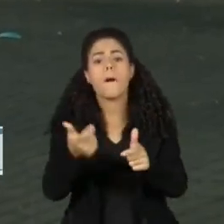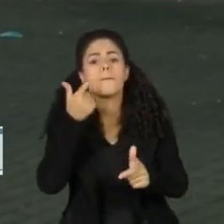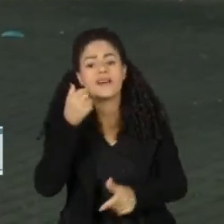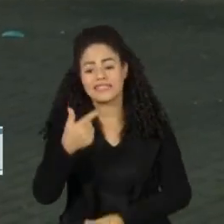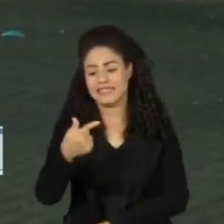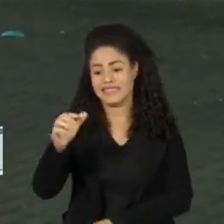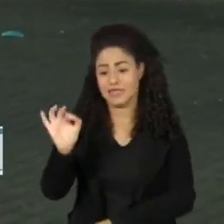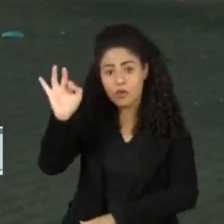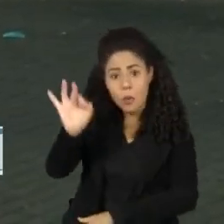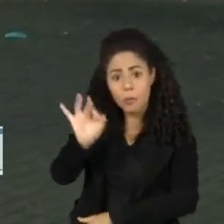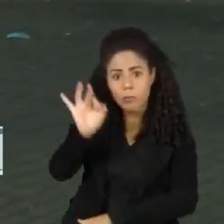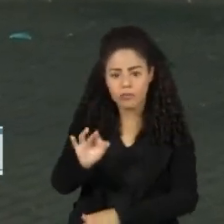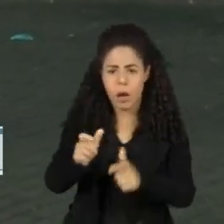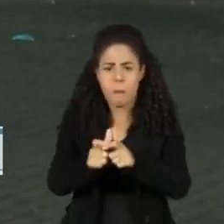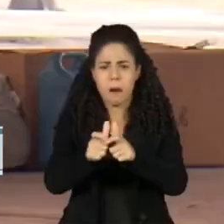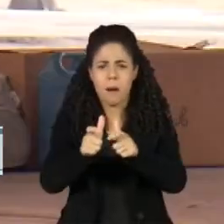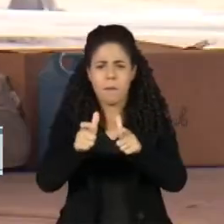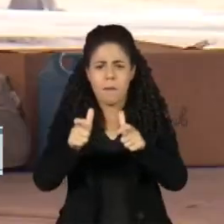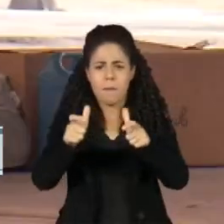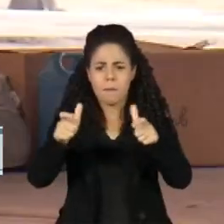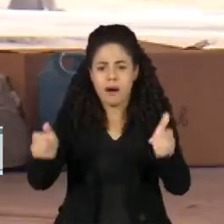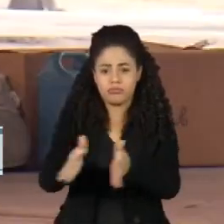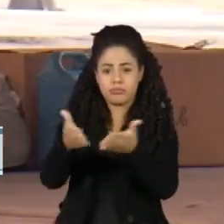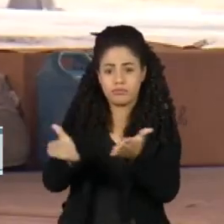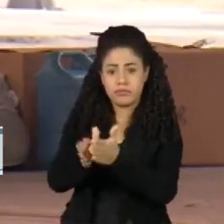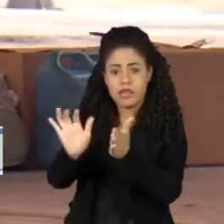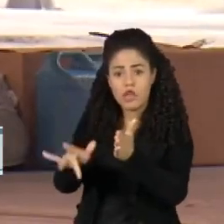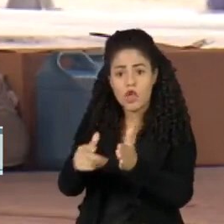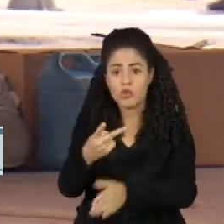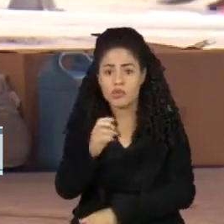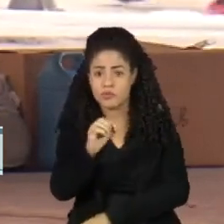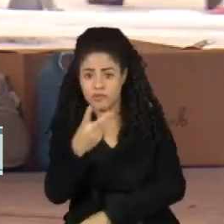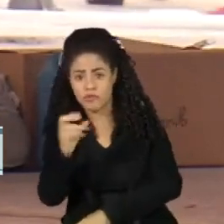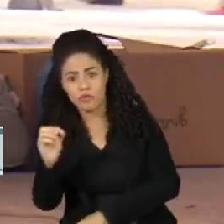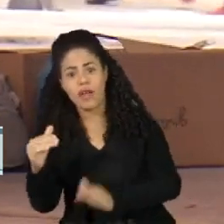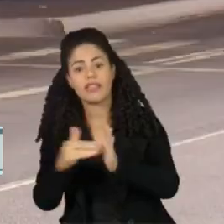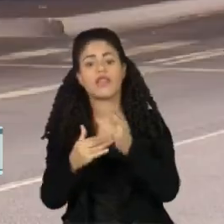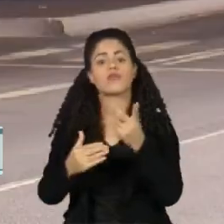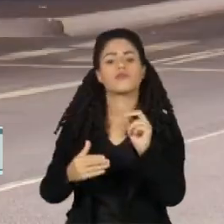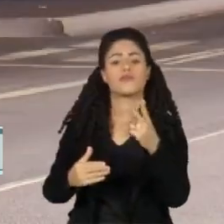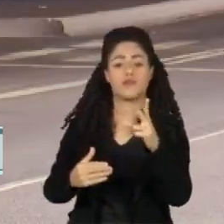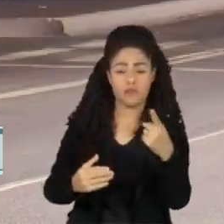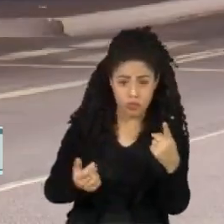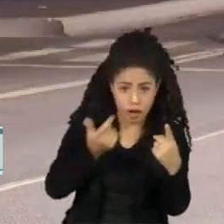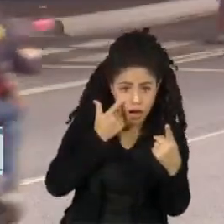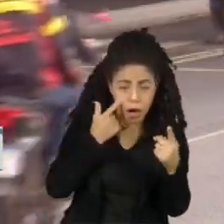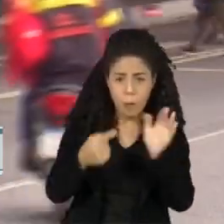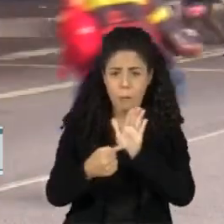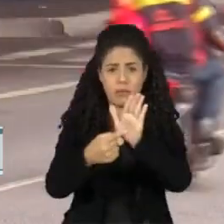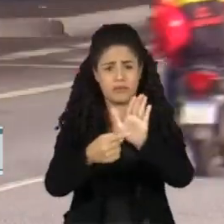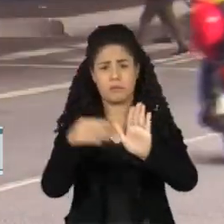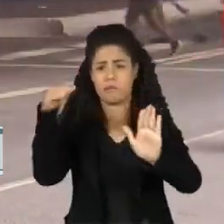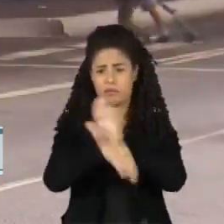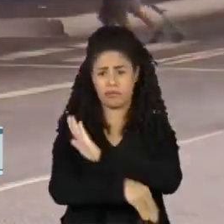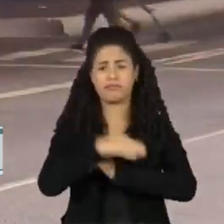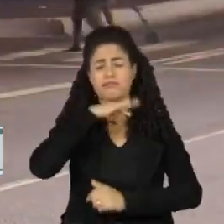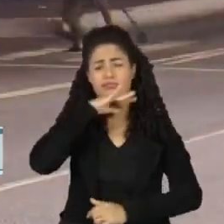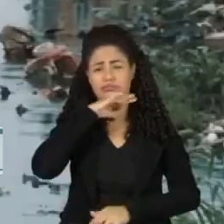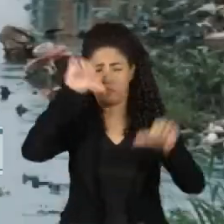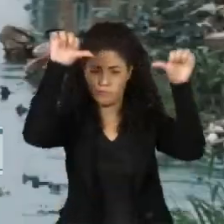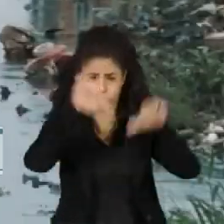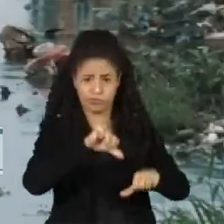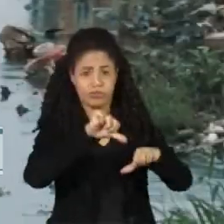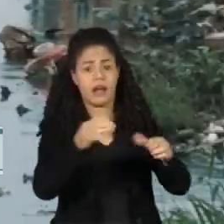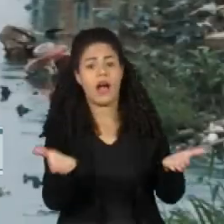70% do aumento da miséria entre 2020 e 2021 vieram da piora da distribuição de